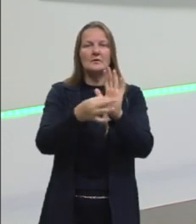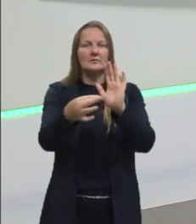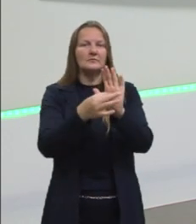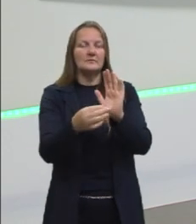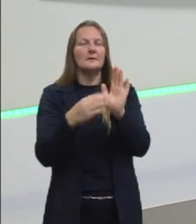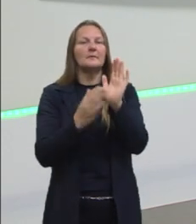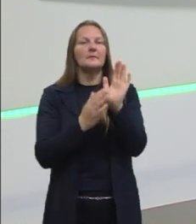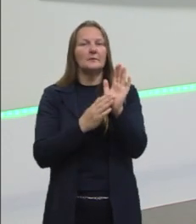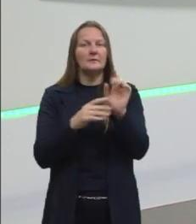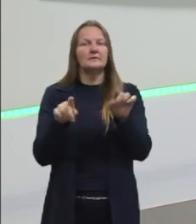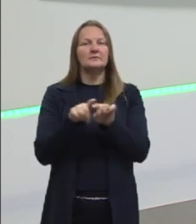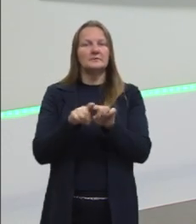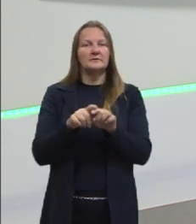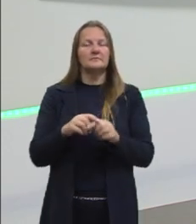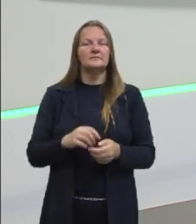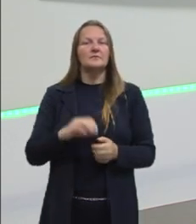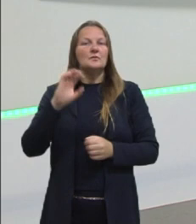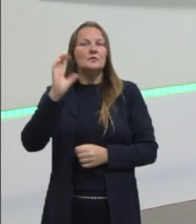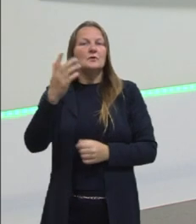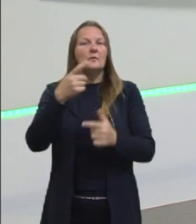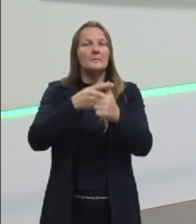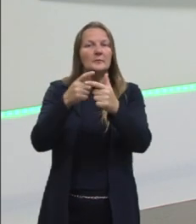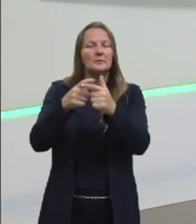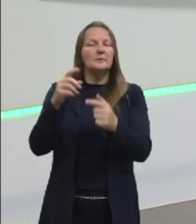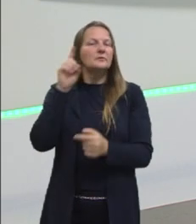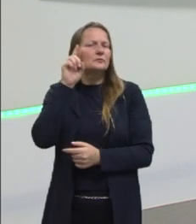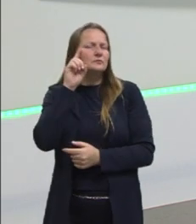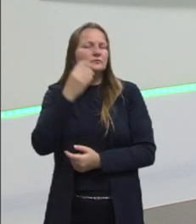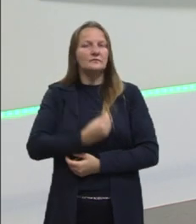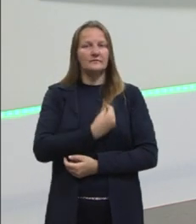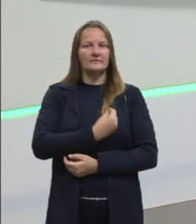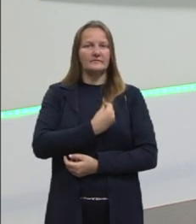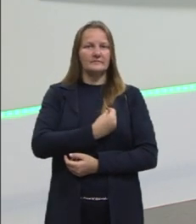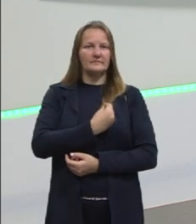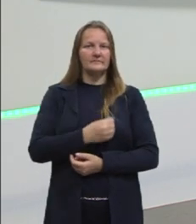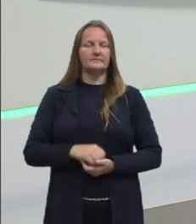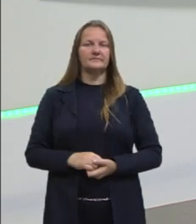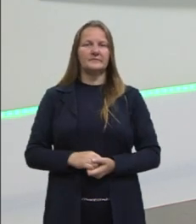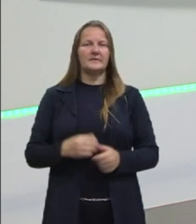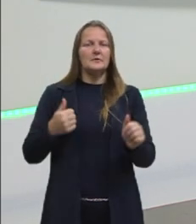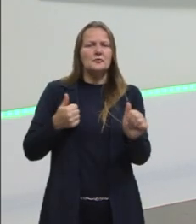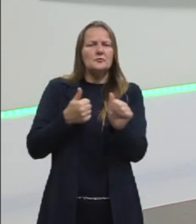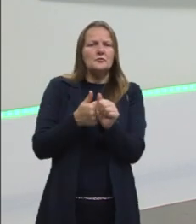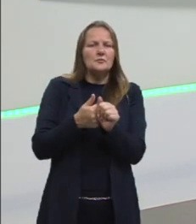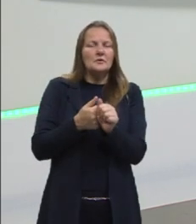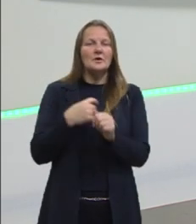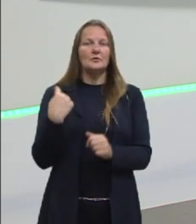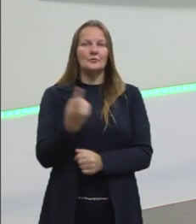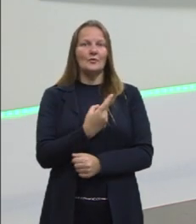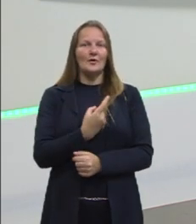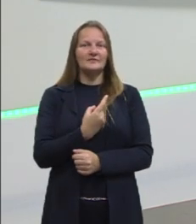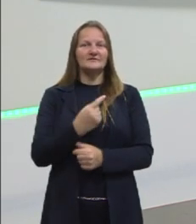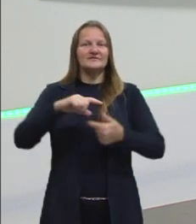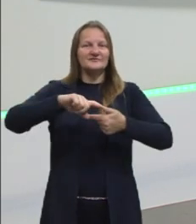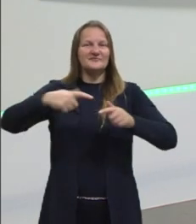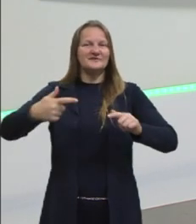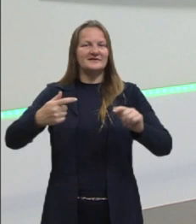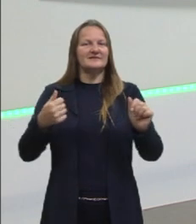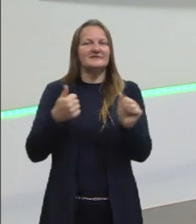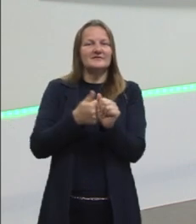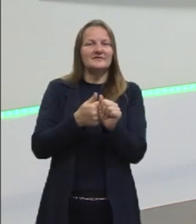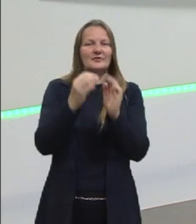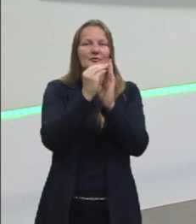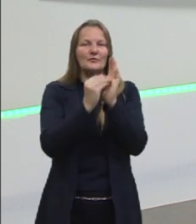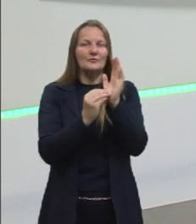propostos como solução de problemas do cotidiano. De novo, aproximar aquilo para a nossa realidade envolvendo os